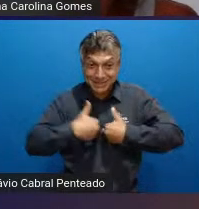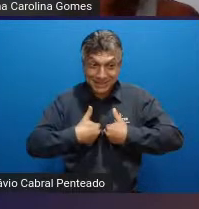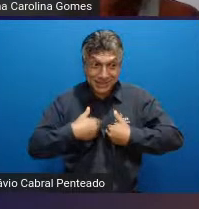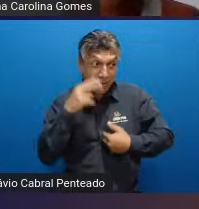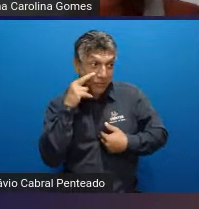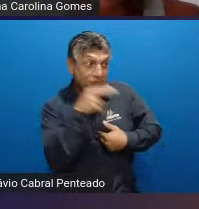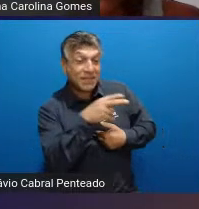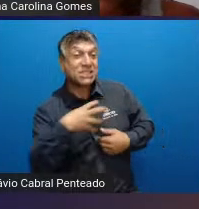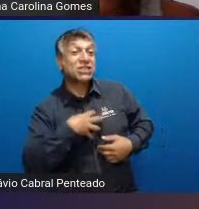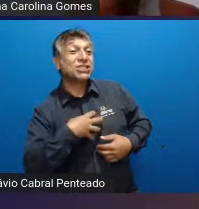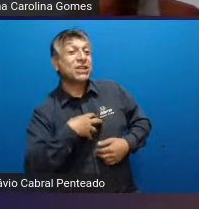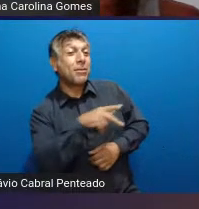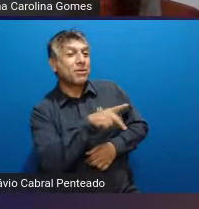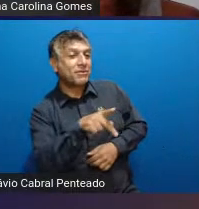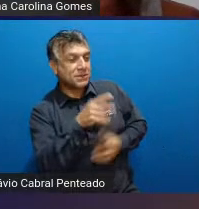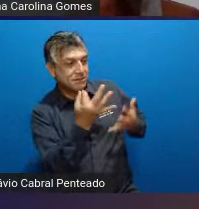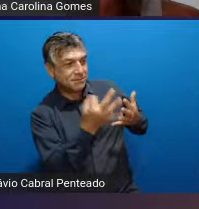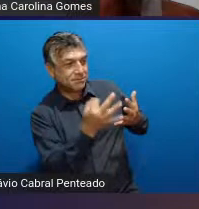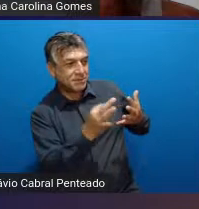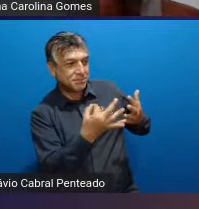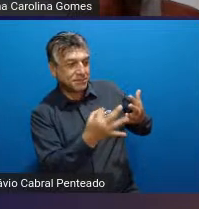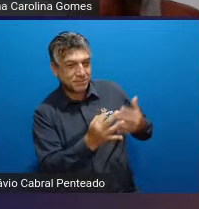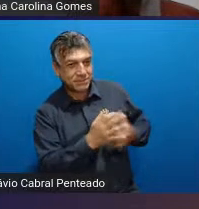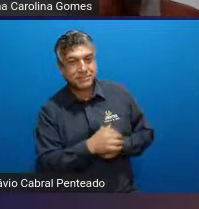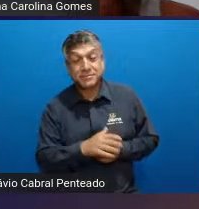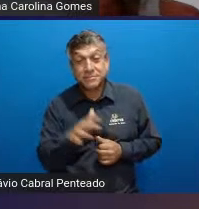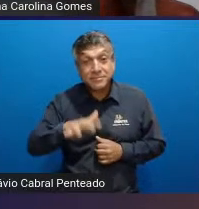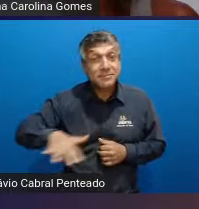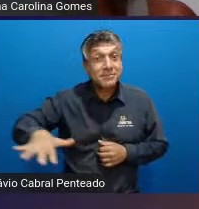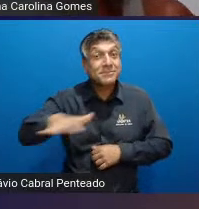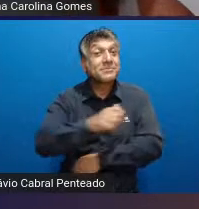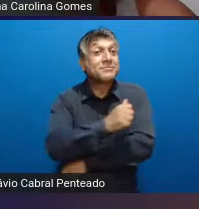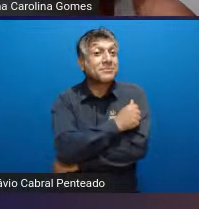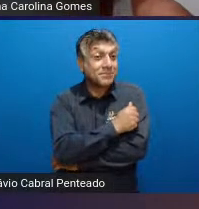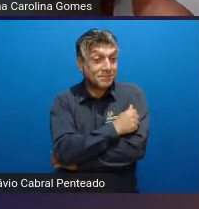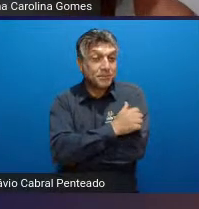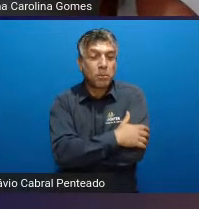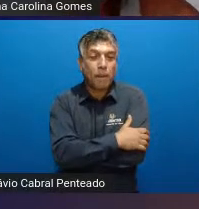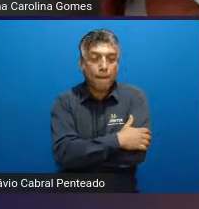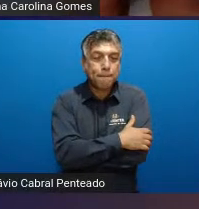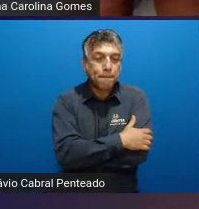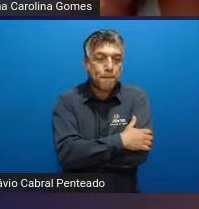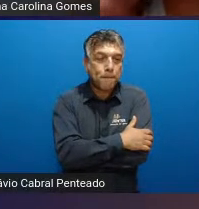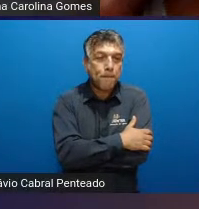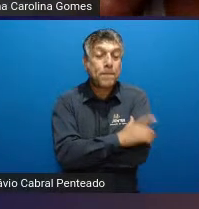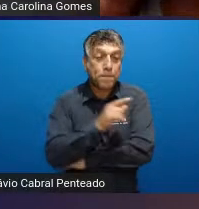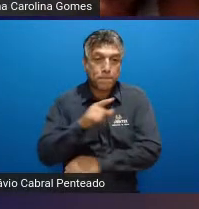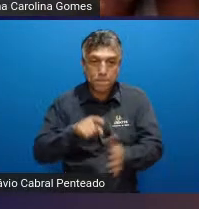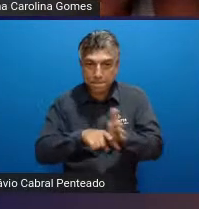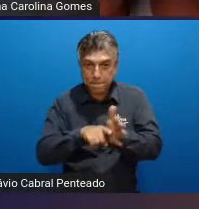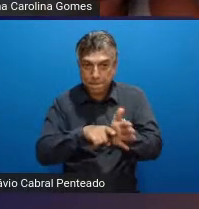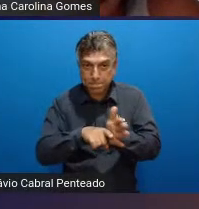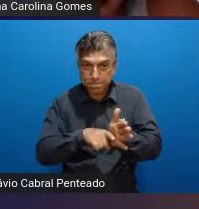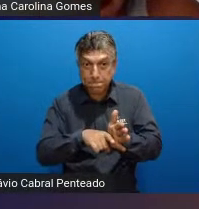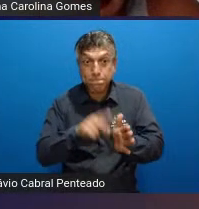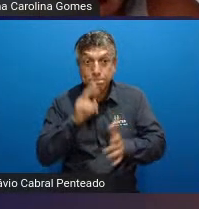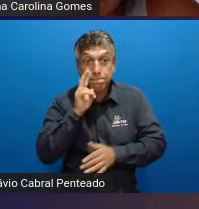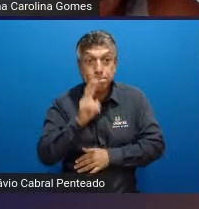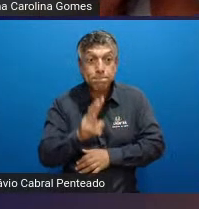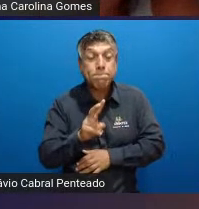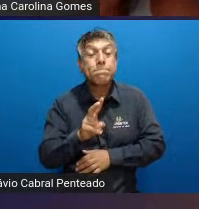essa pesquisa ela foi com foco em resultados emocionais e